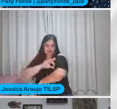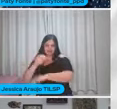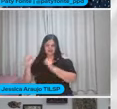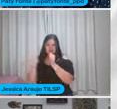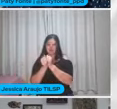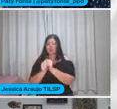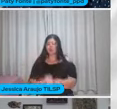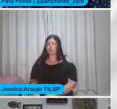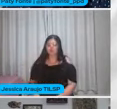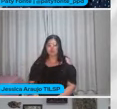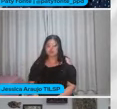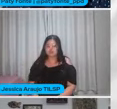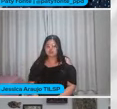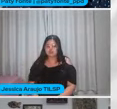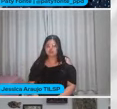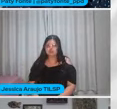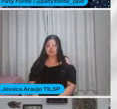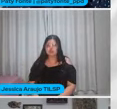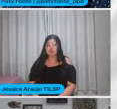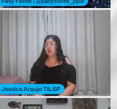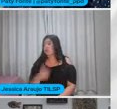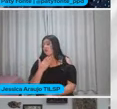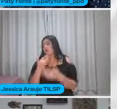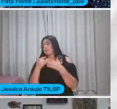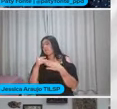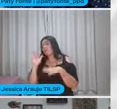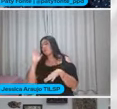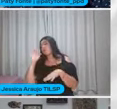uma sopradinha Ela vai embora